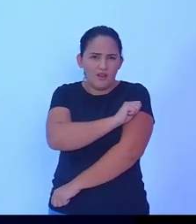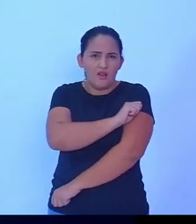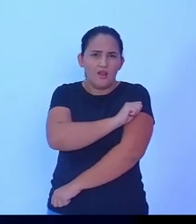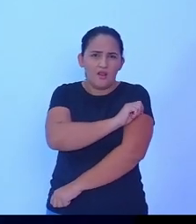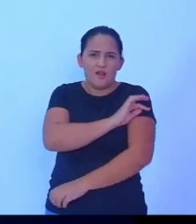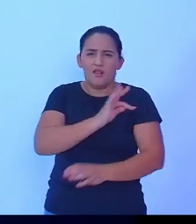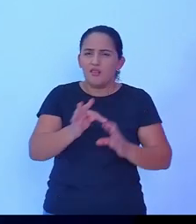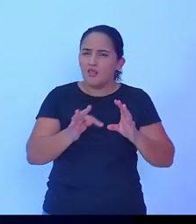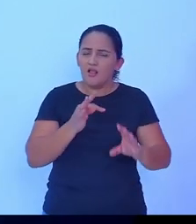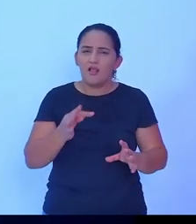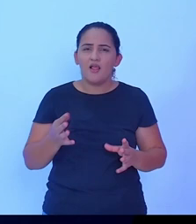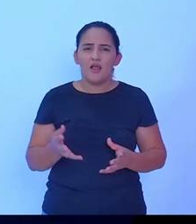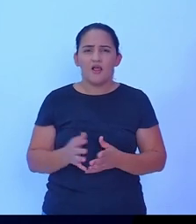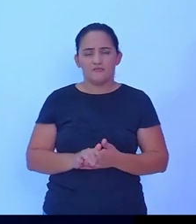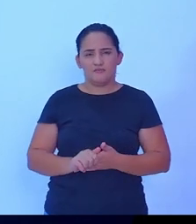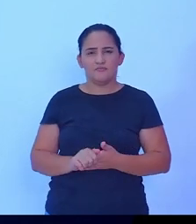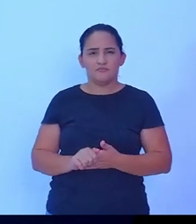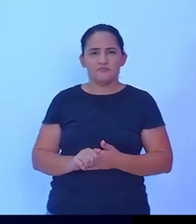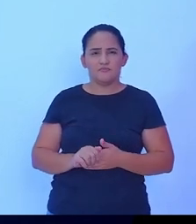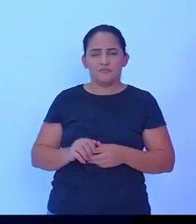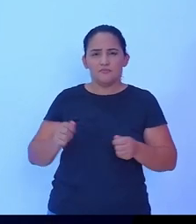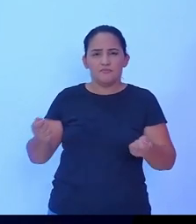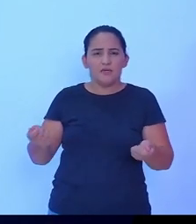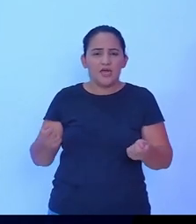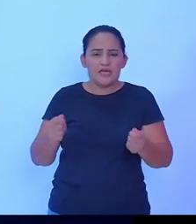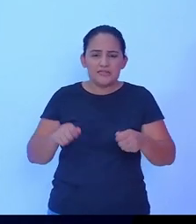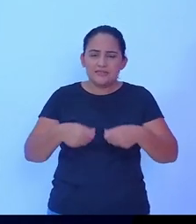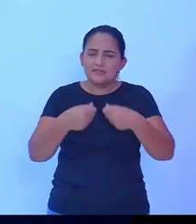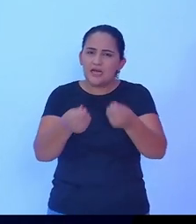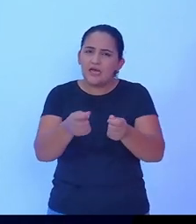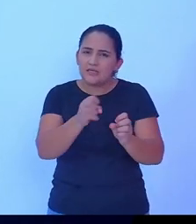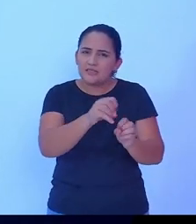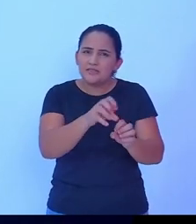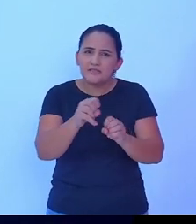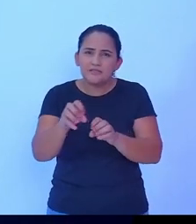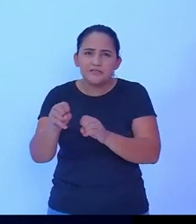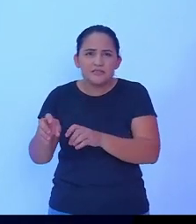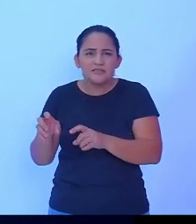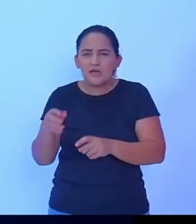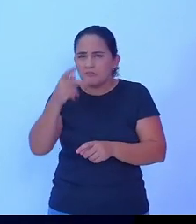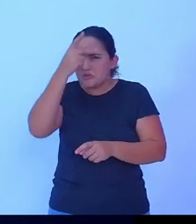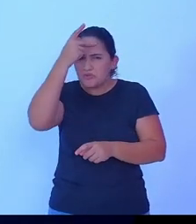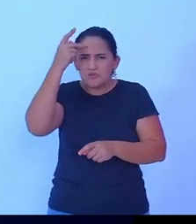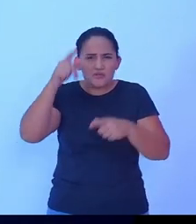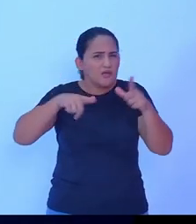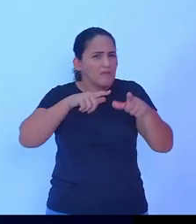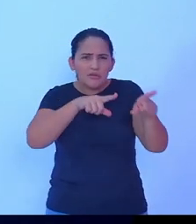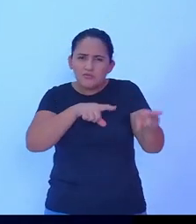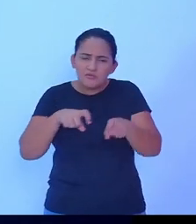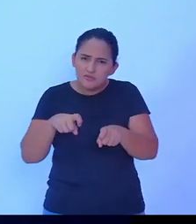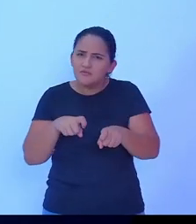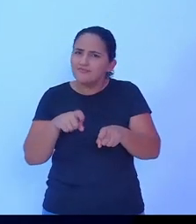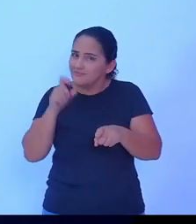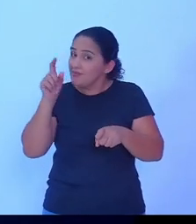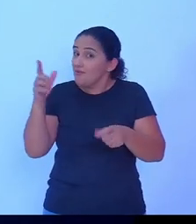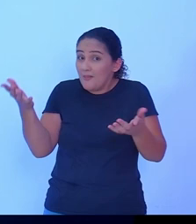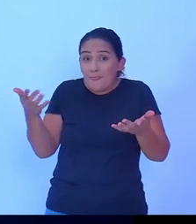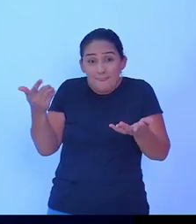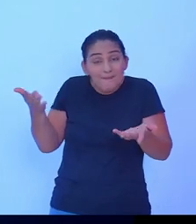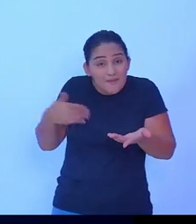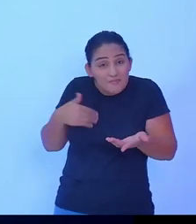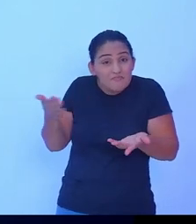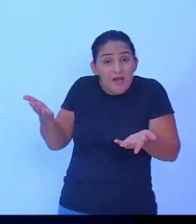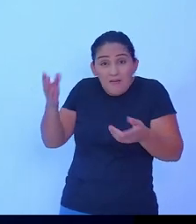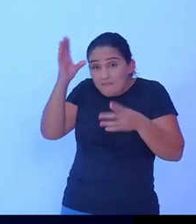capacitar o agricultor para dar segurança nele no campo, para ele aprender a produzir. Eu estou aprendendo hoje, que estou